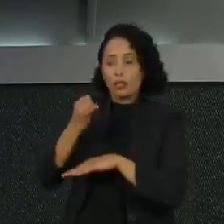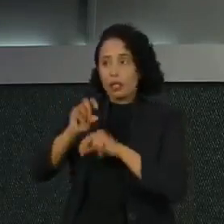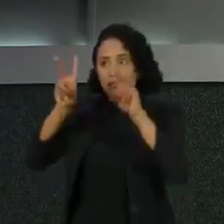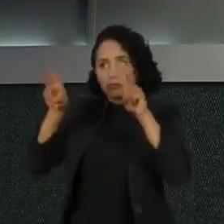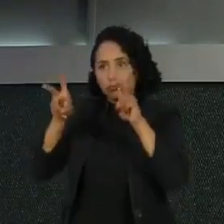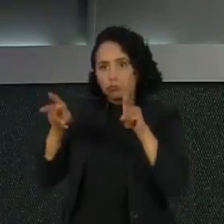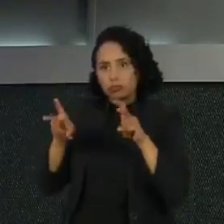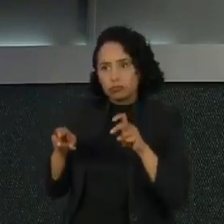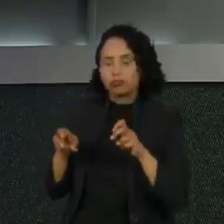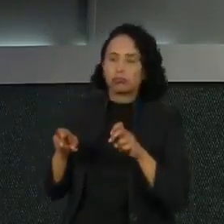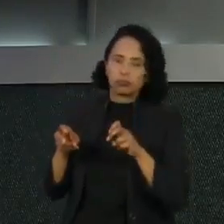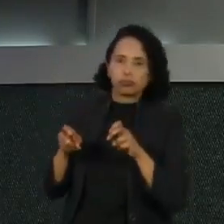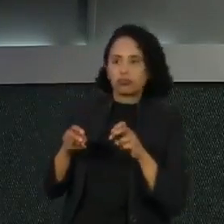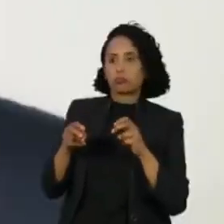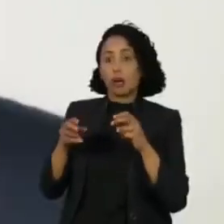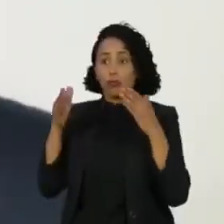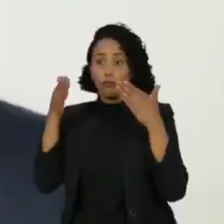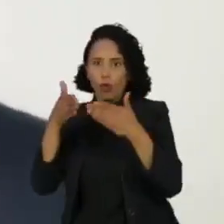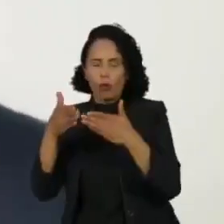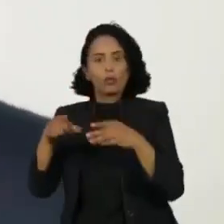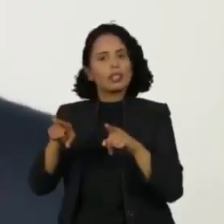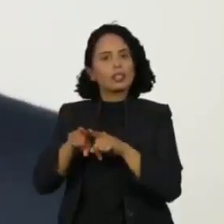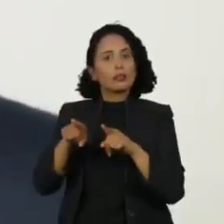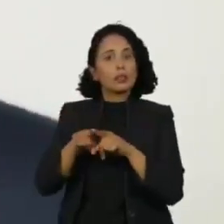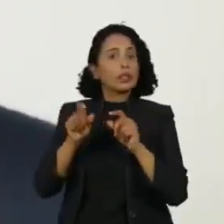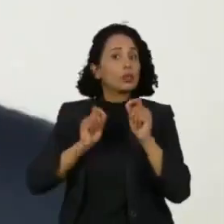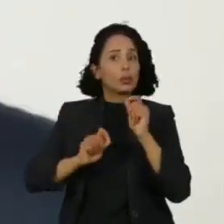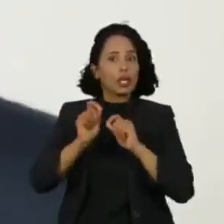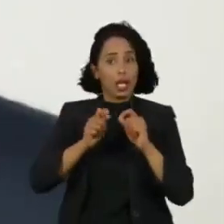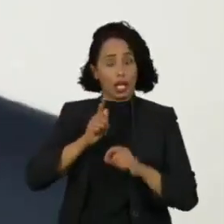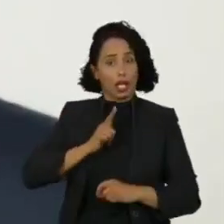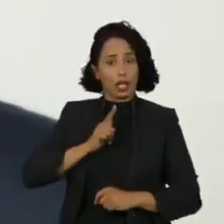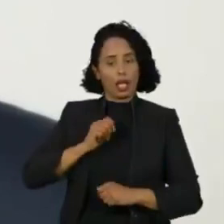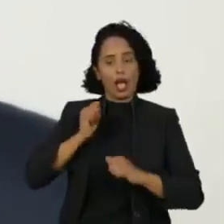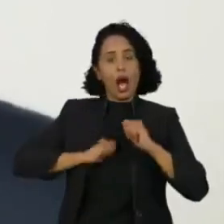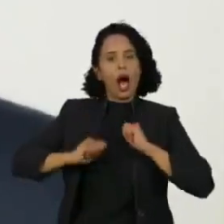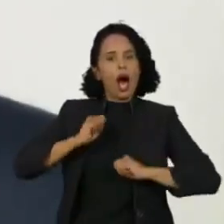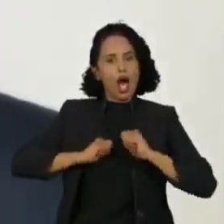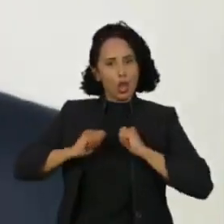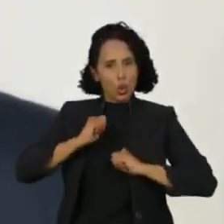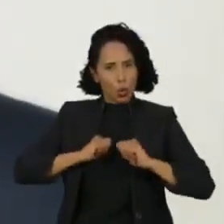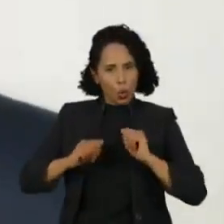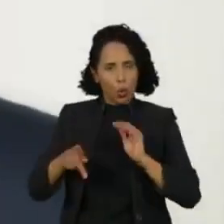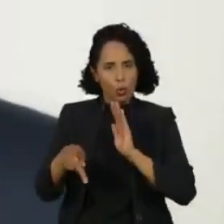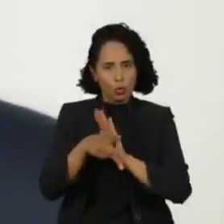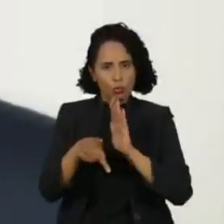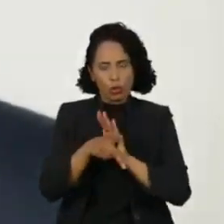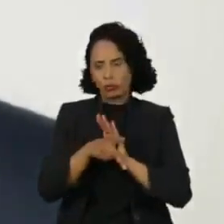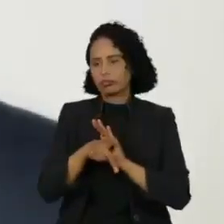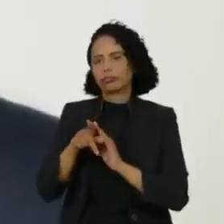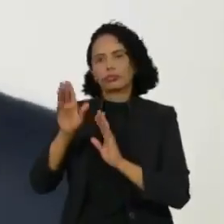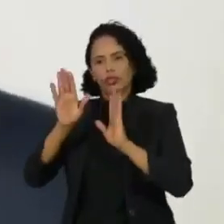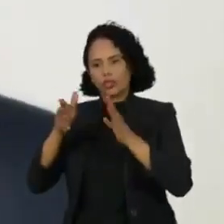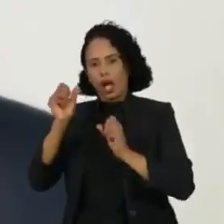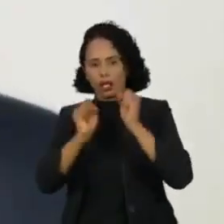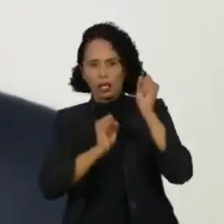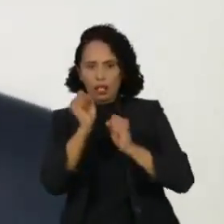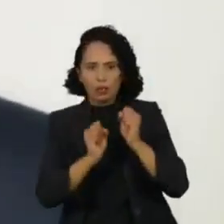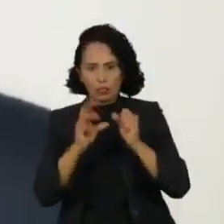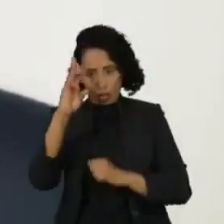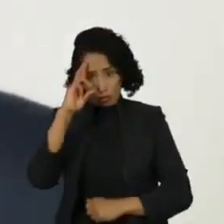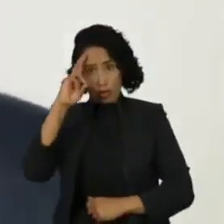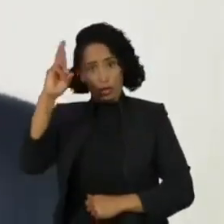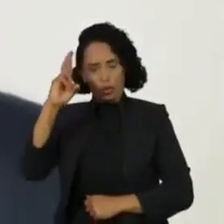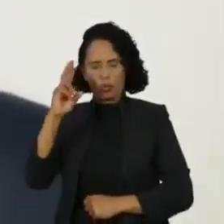se da mesma maneira os atores desse ecossistema, os fornecedores, os prestadores de serviços, da mesma